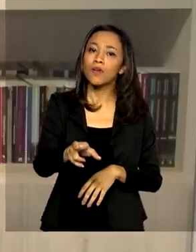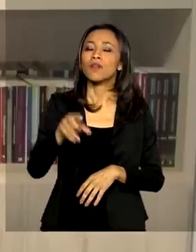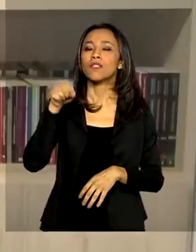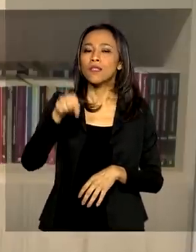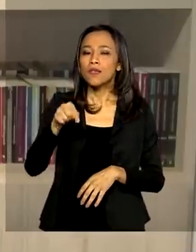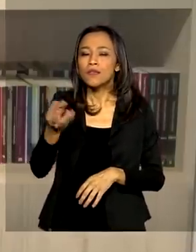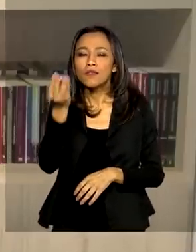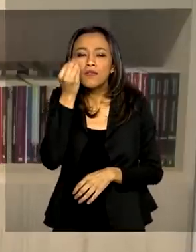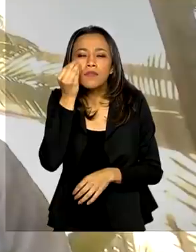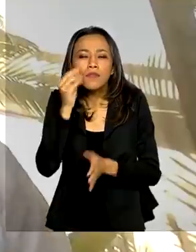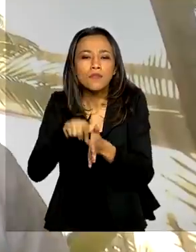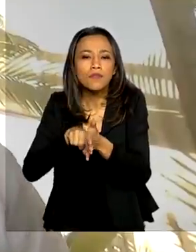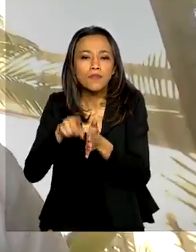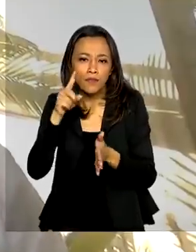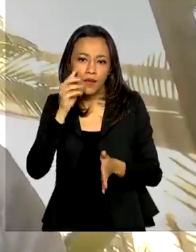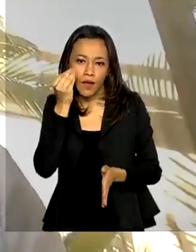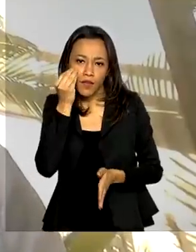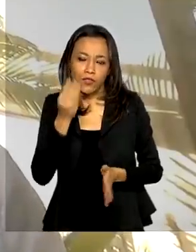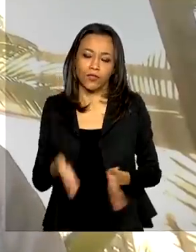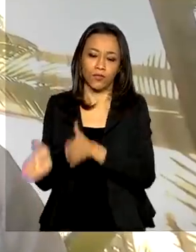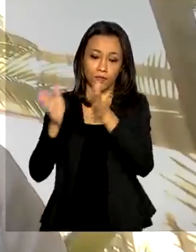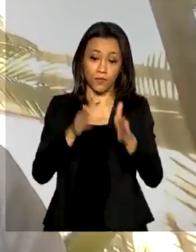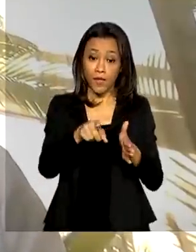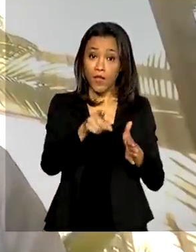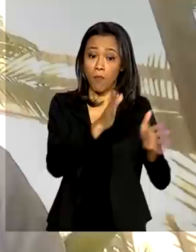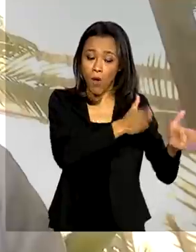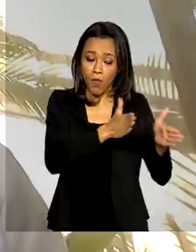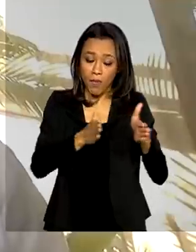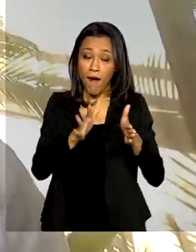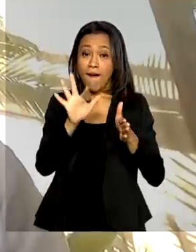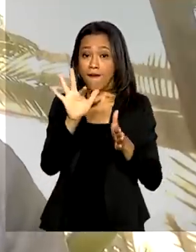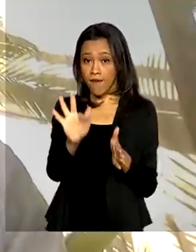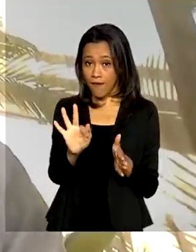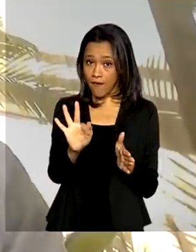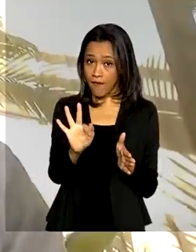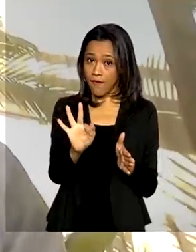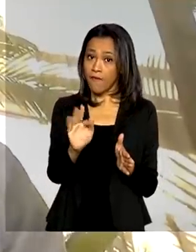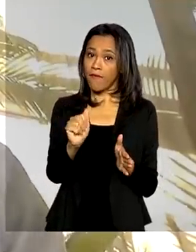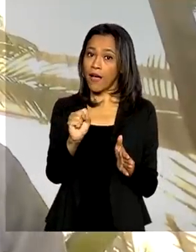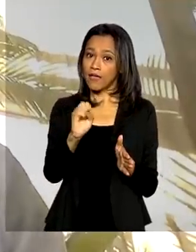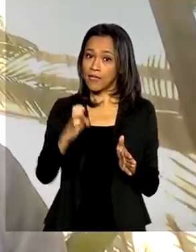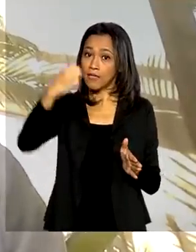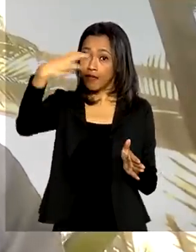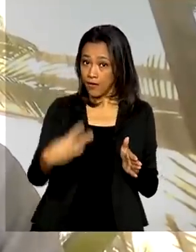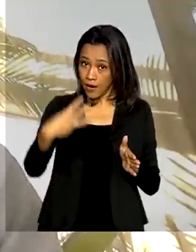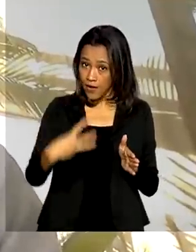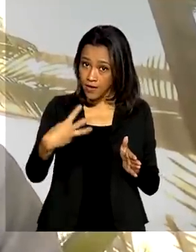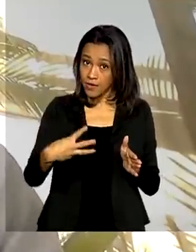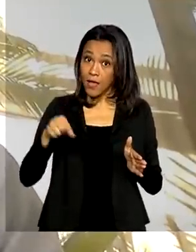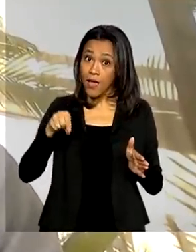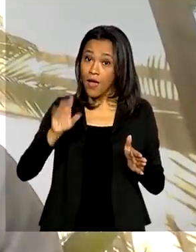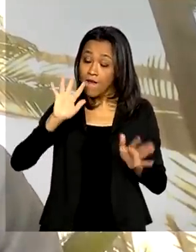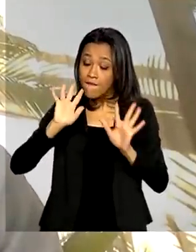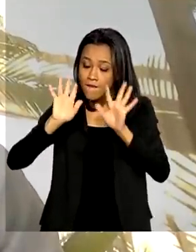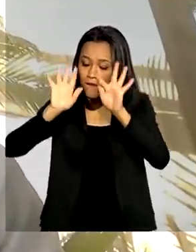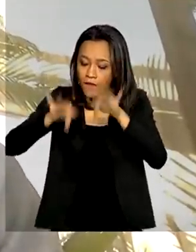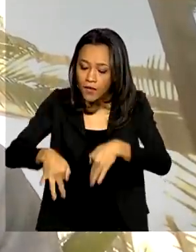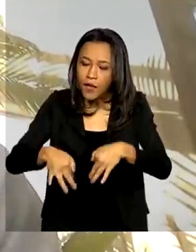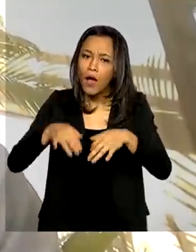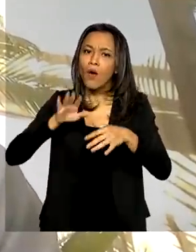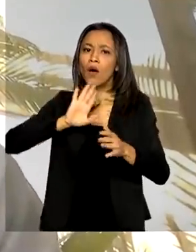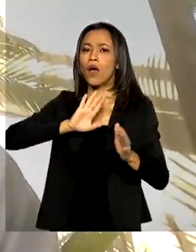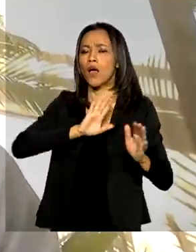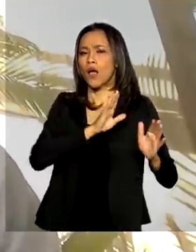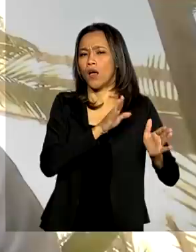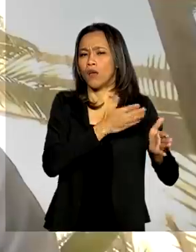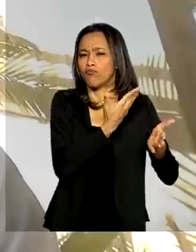dos testes. A gente chama de fase 3 porque é um estudo final, é um estudo confirmatório, é o último